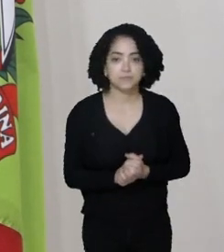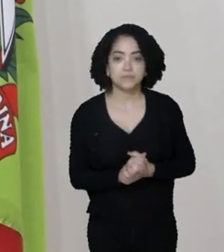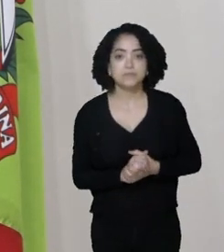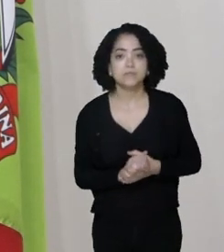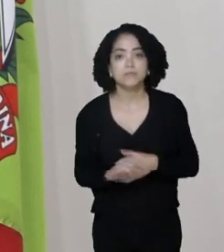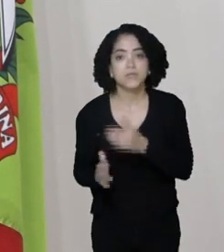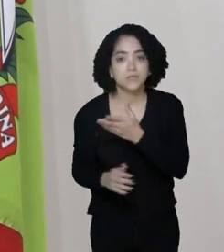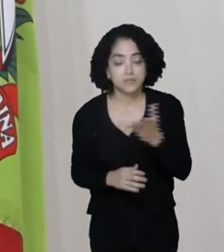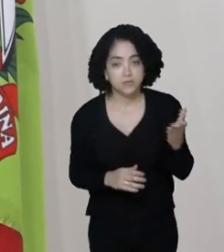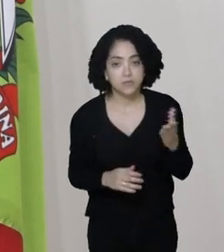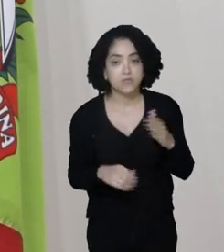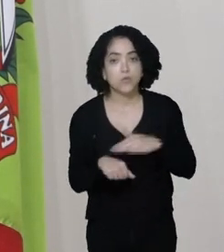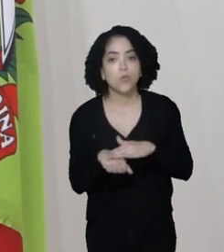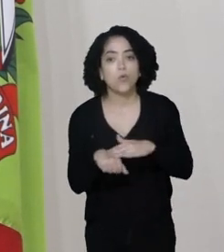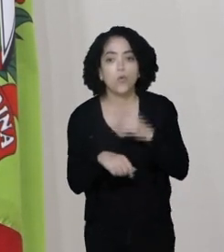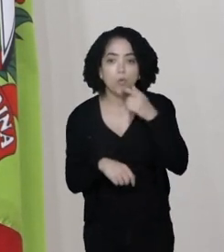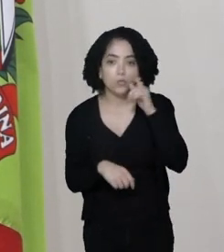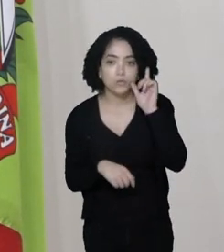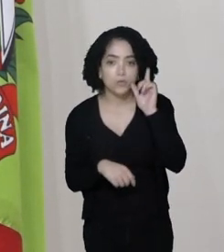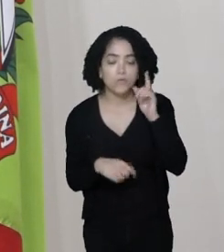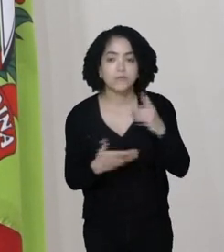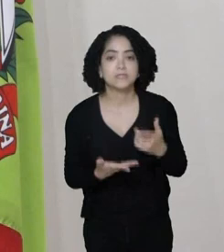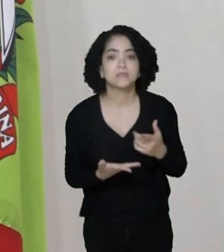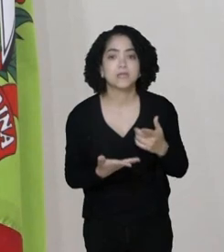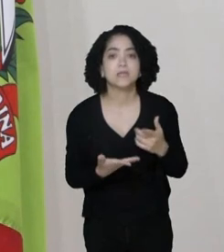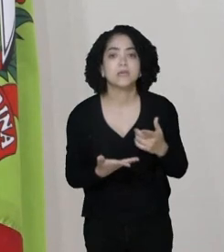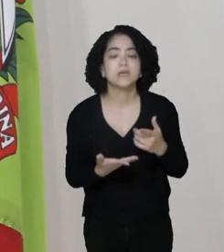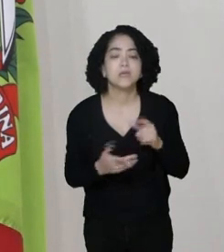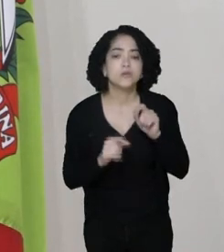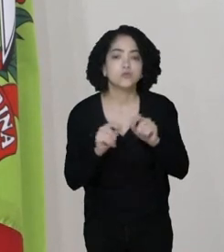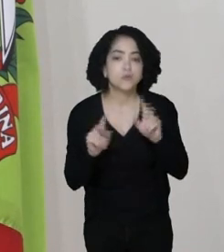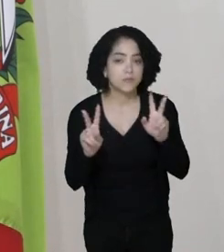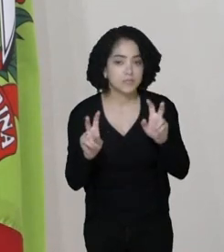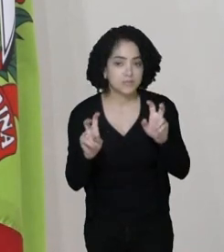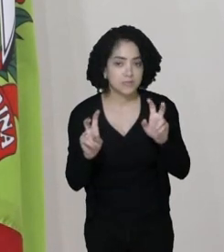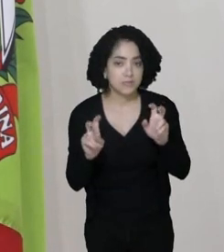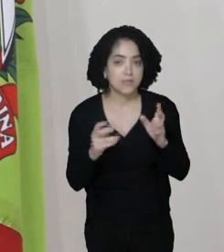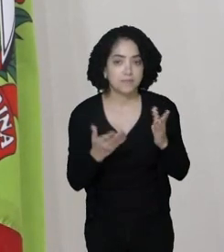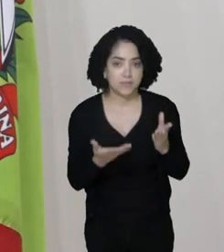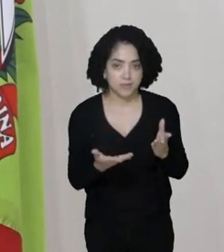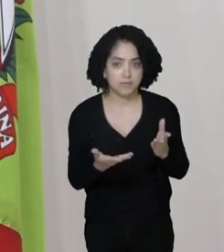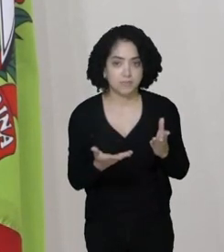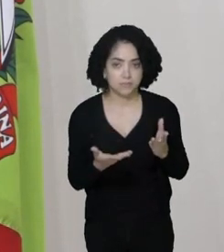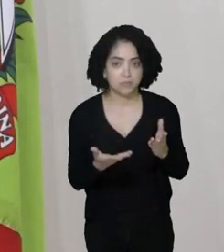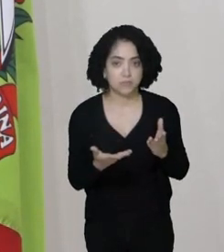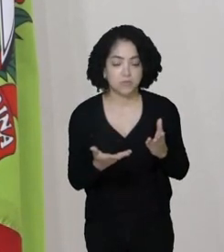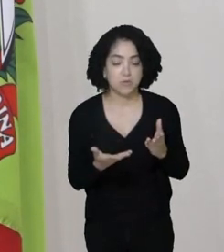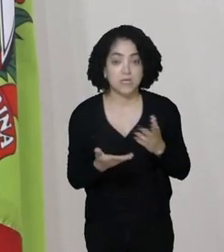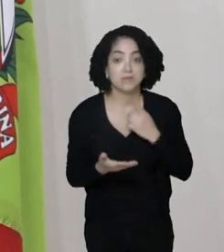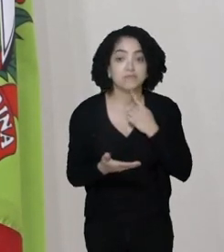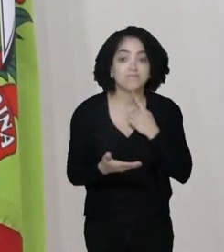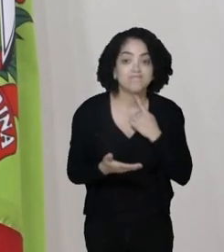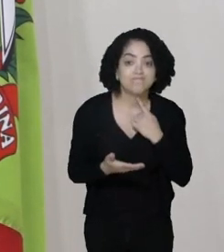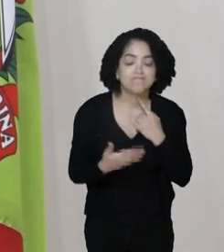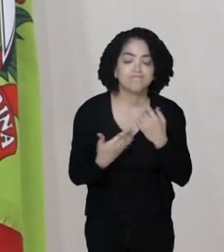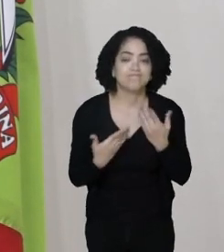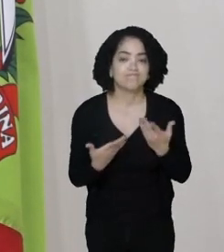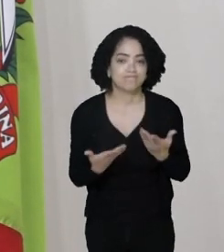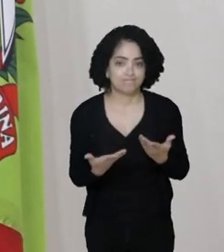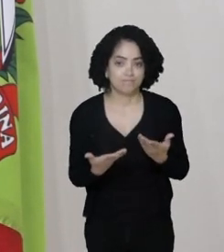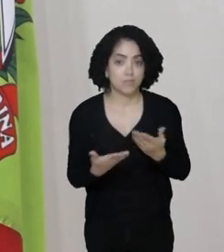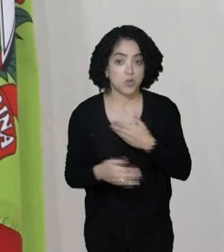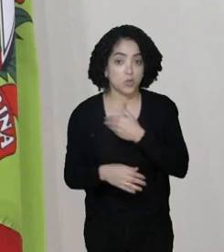senhores, eu conversei ontem com a sociedade catarinense sobre essa questão do desejo do